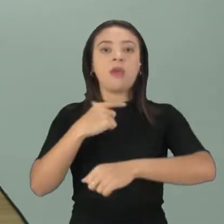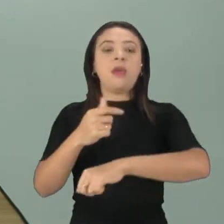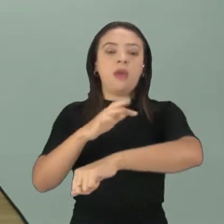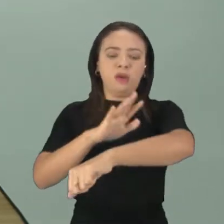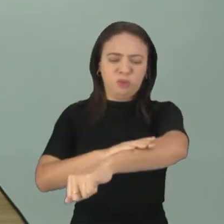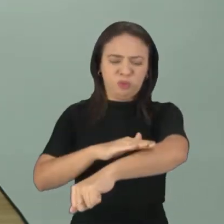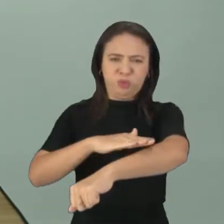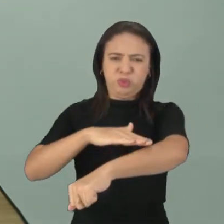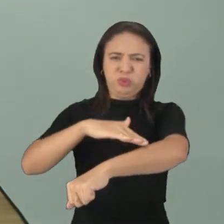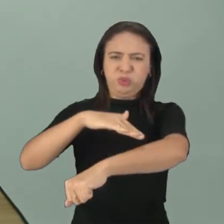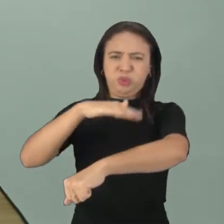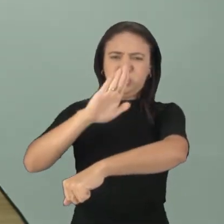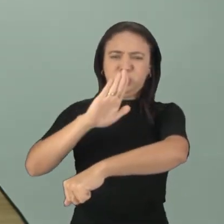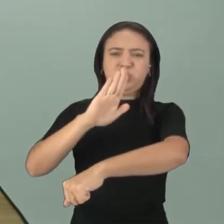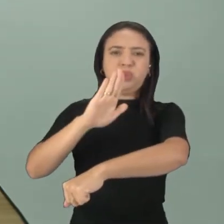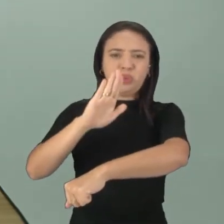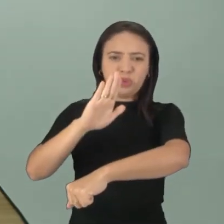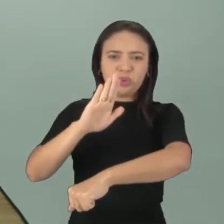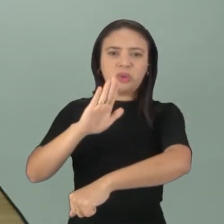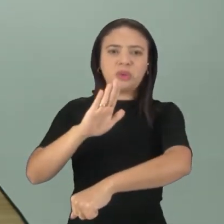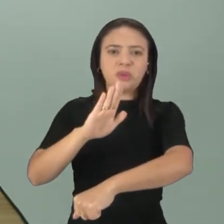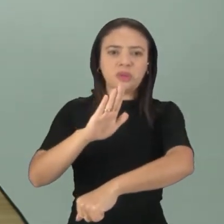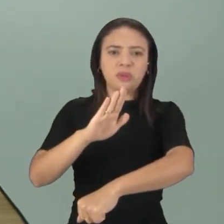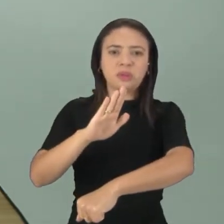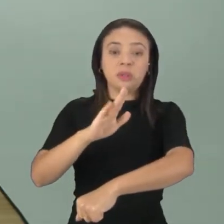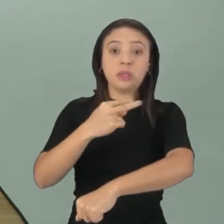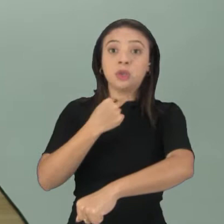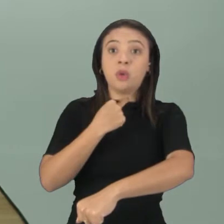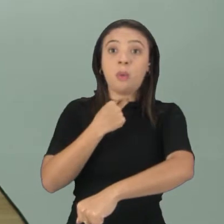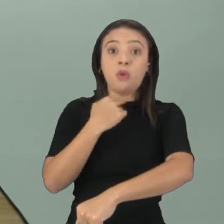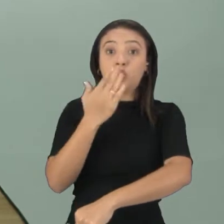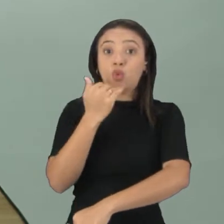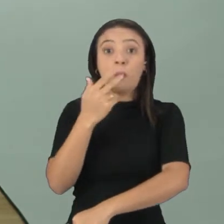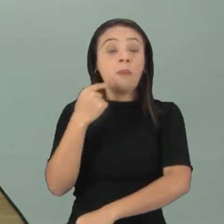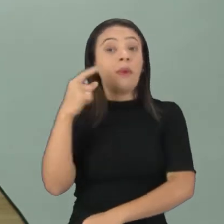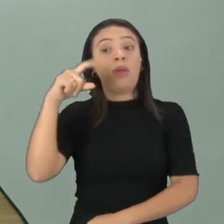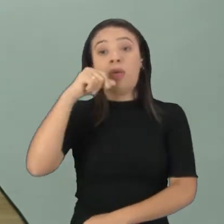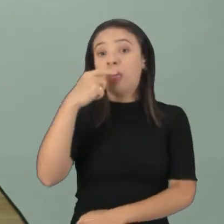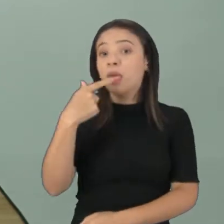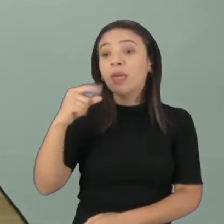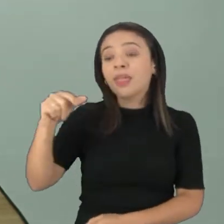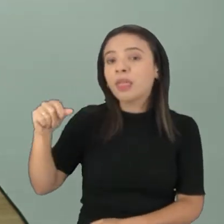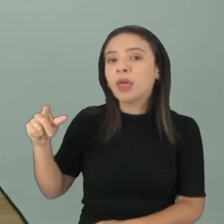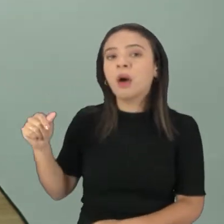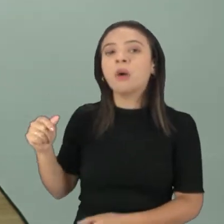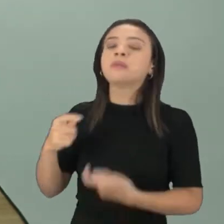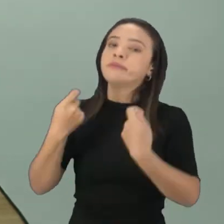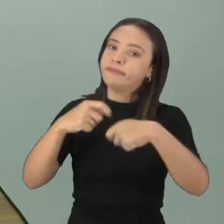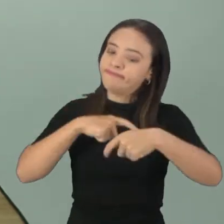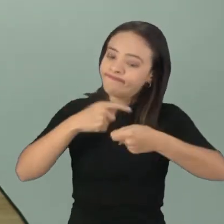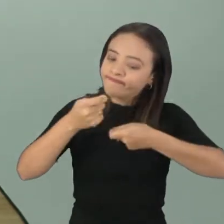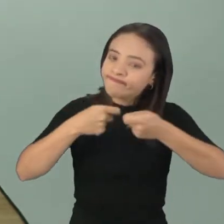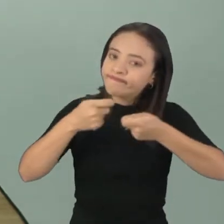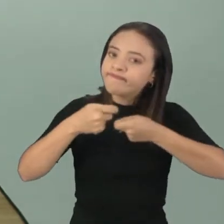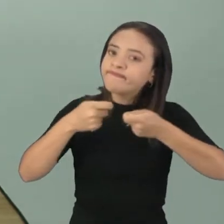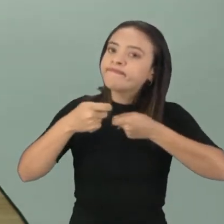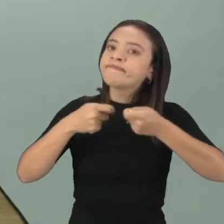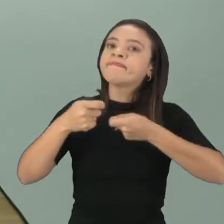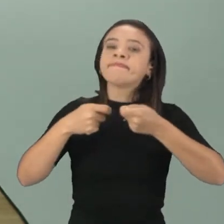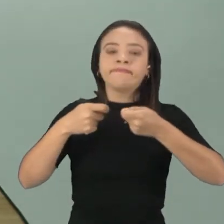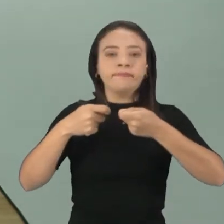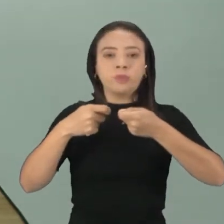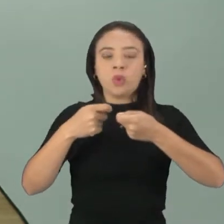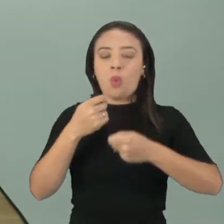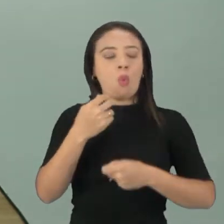chamada hipertensão, ela não pode de jeito nenhum comer muito sal, então ela tem que ter a moderação na quantidade de sal na